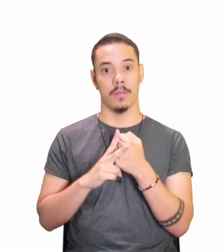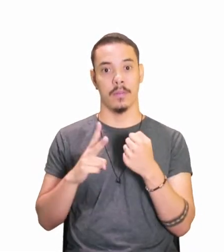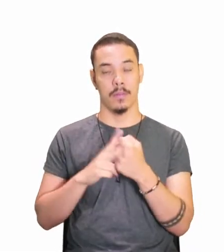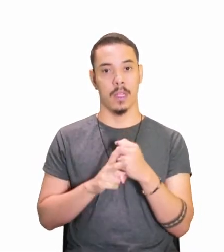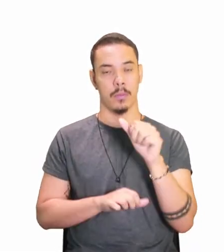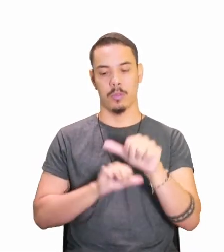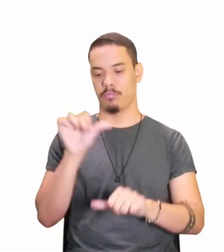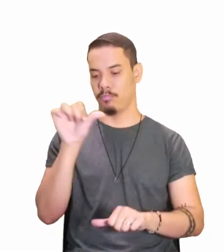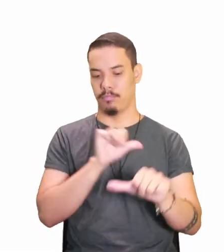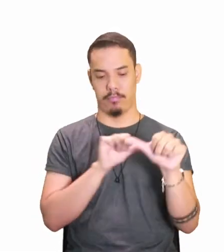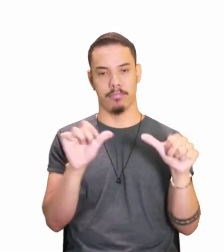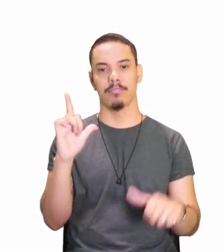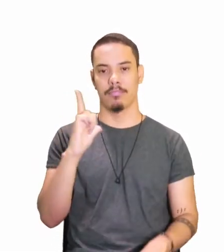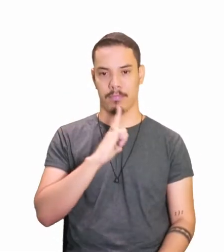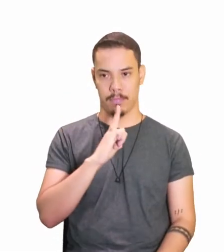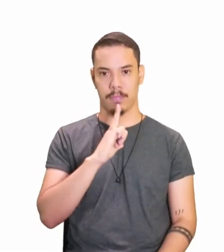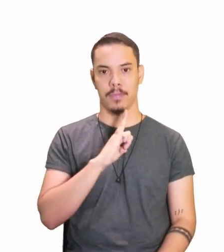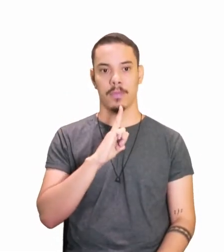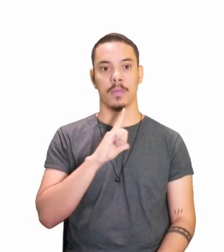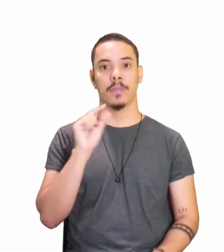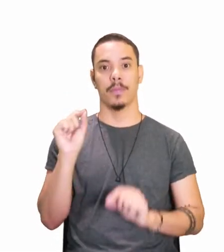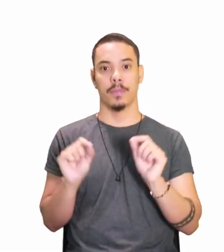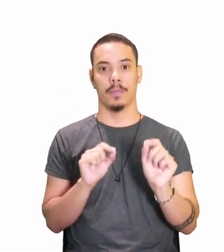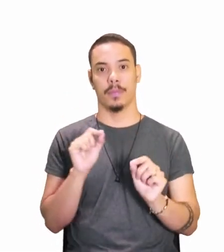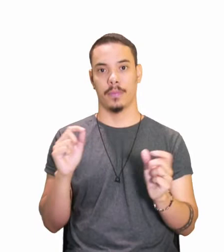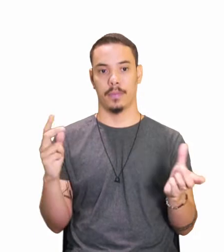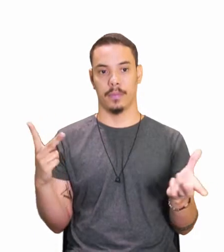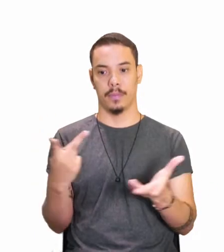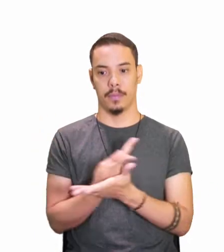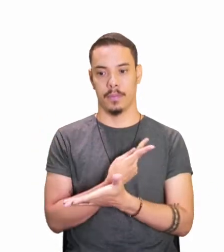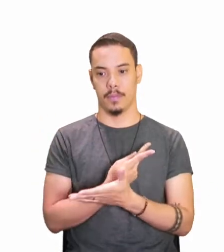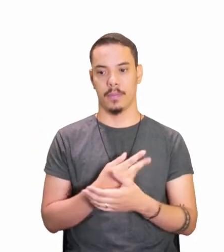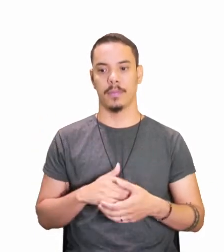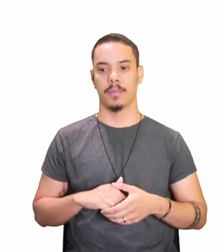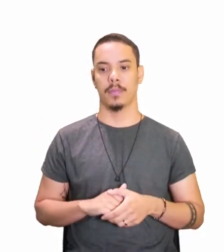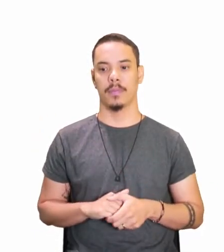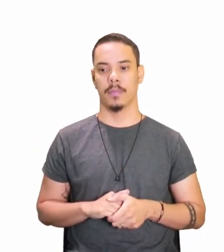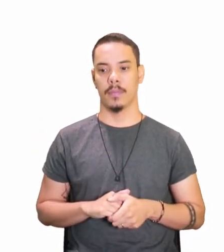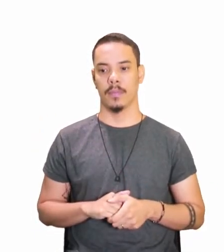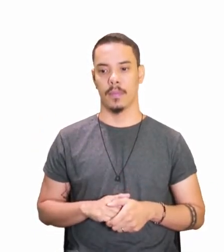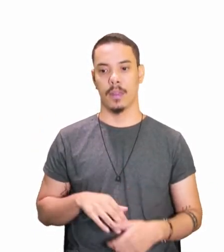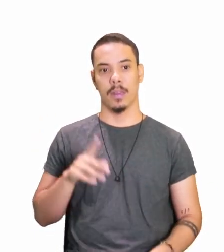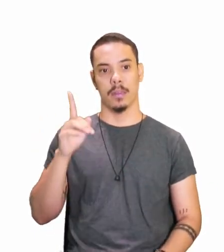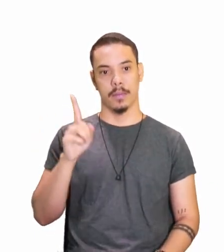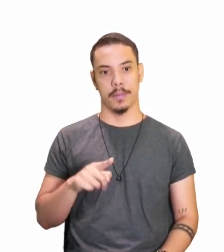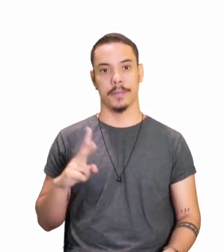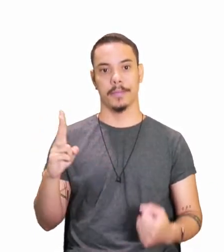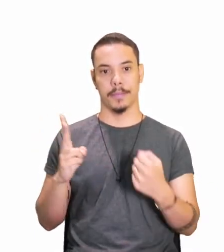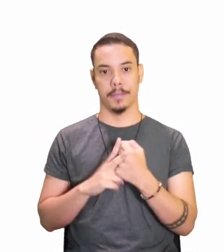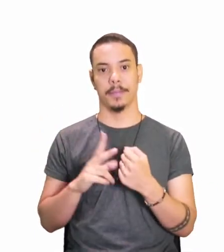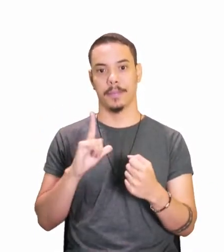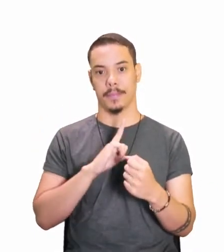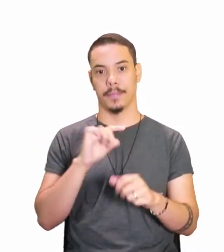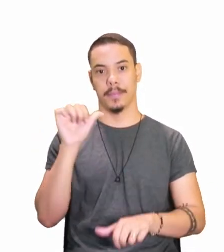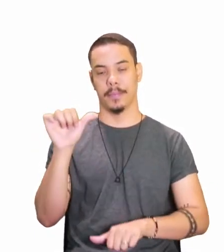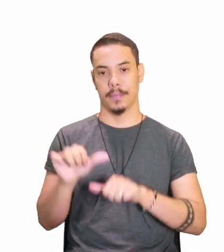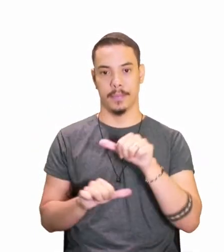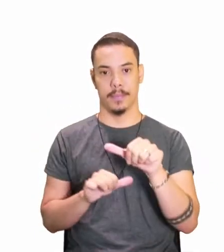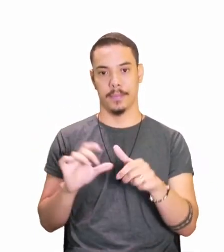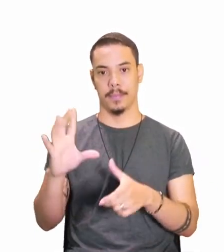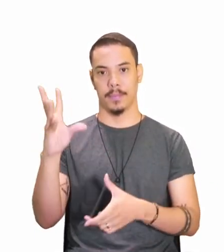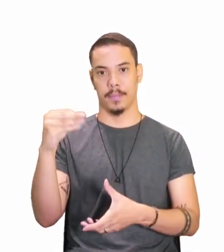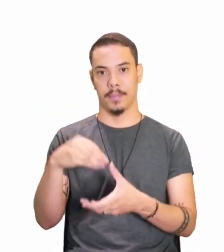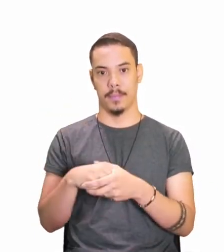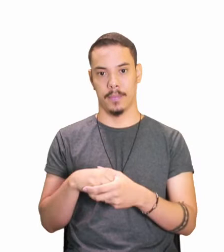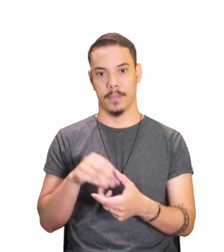os verbos irregulares. O que vai acontecer? Ah, são aqueles que sofrem alterações no radical,